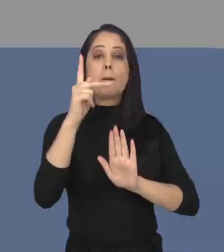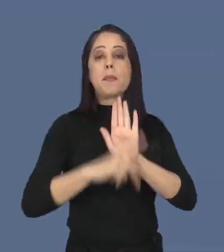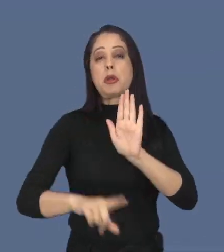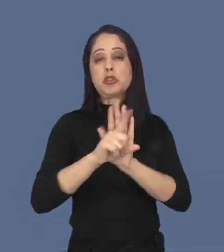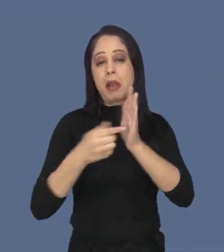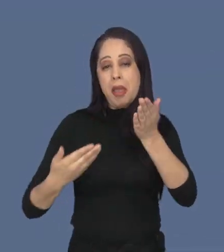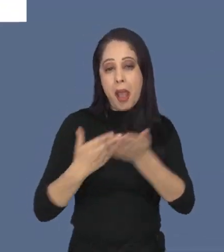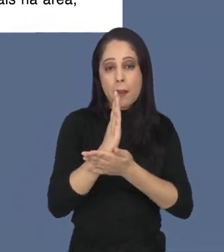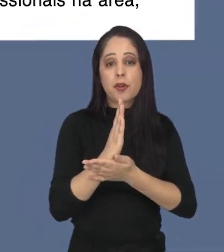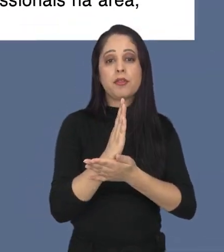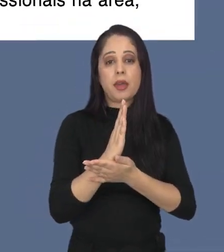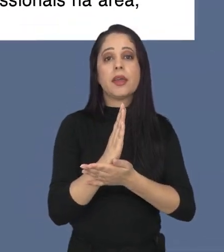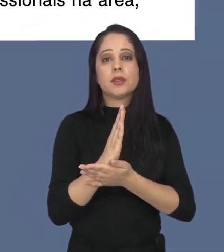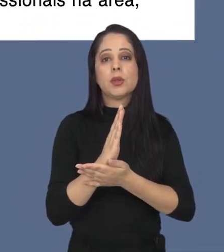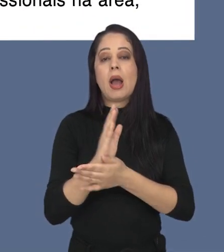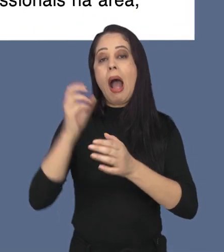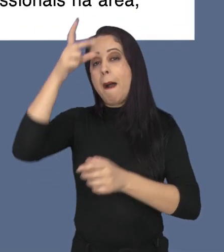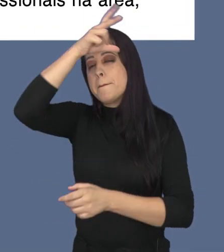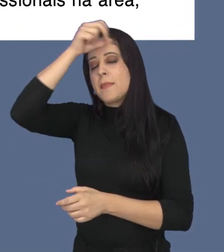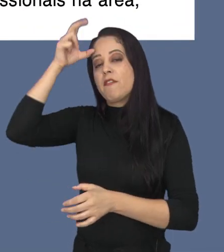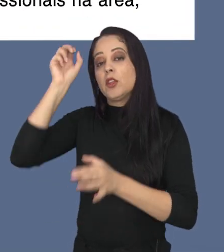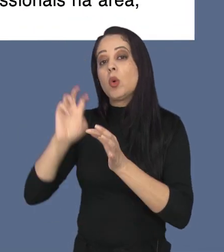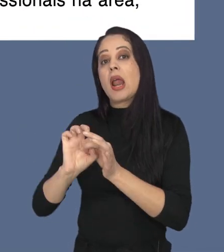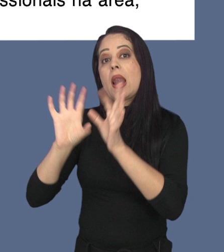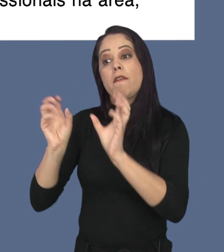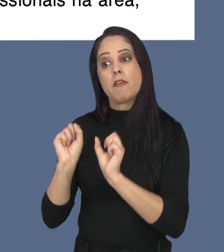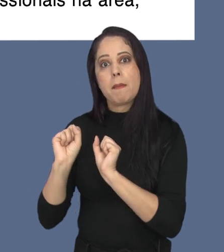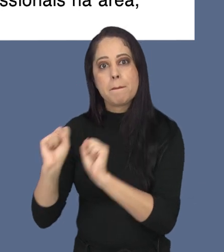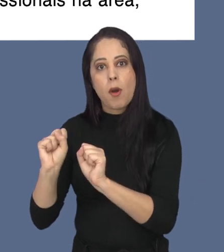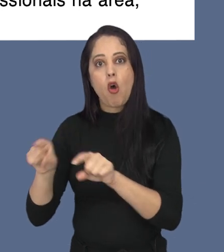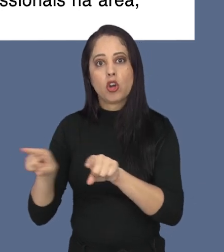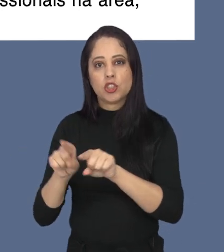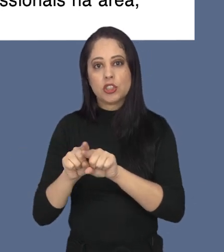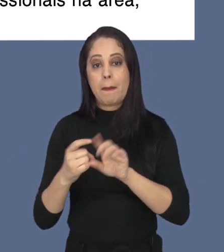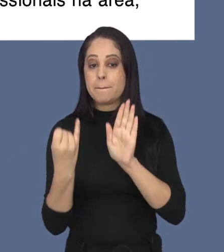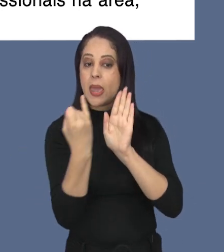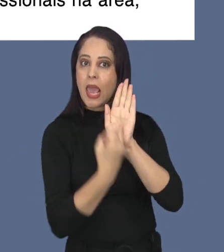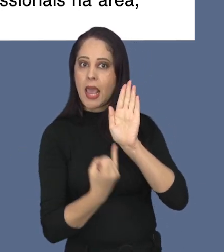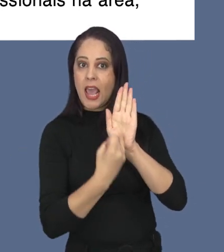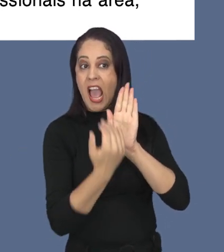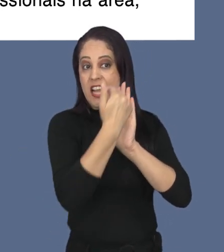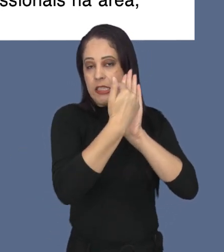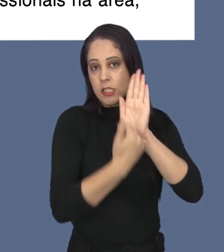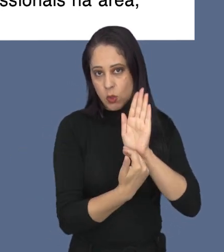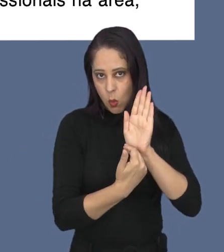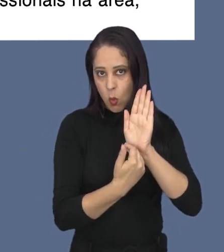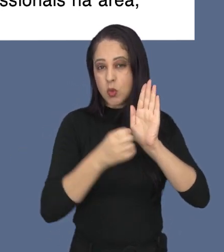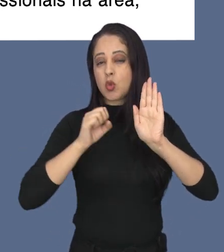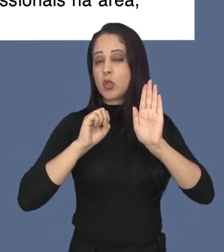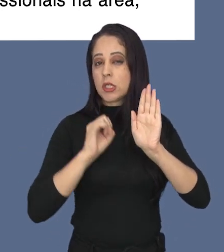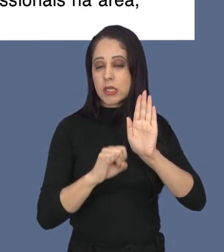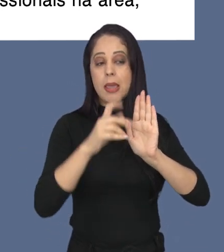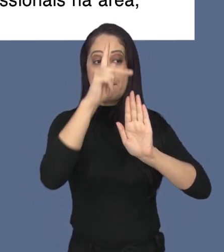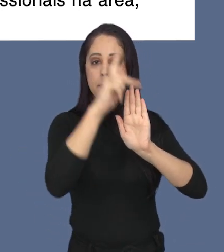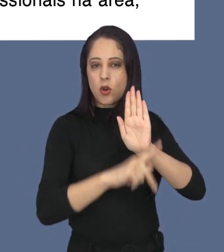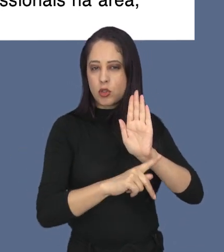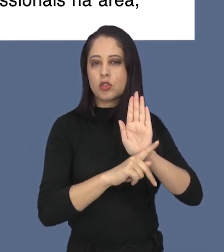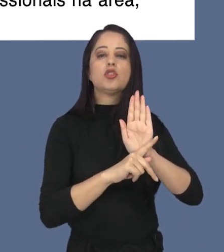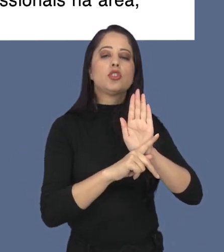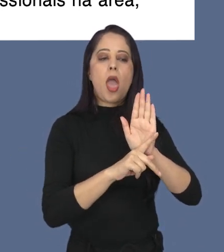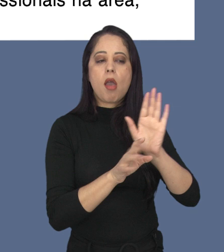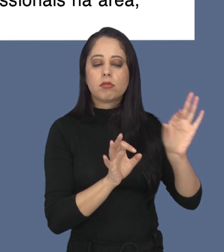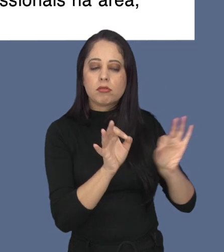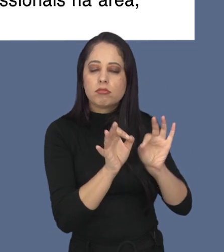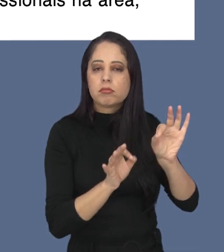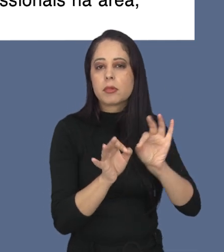Se aprovado, o texto também autoriza o Poder Executivo a conceder incentivos fiscais a empresas